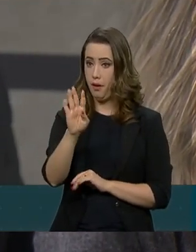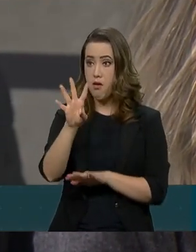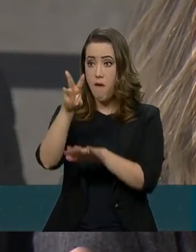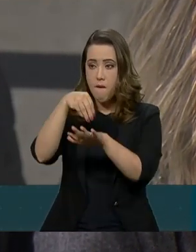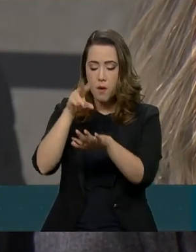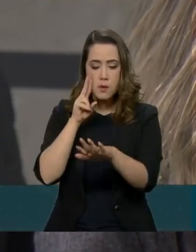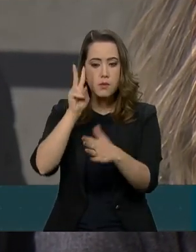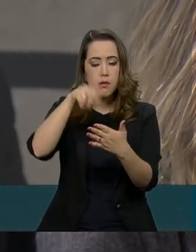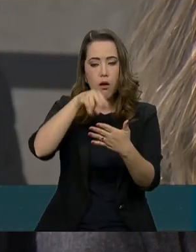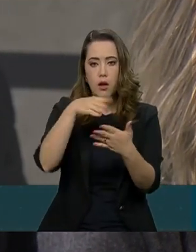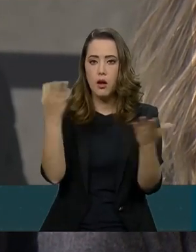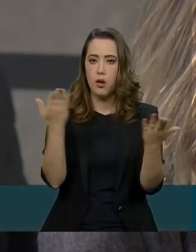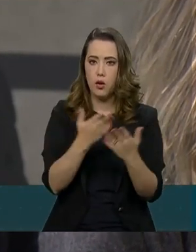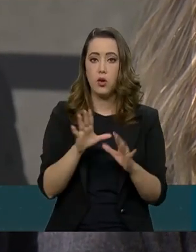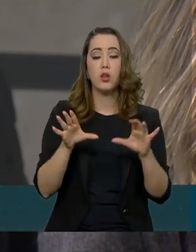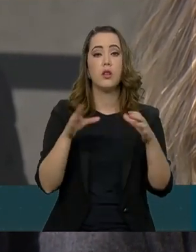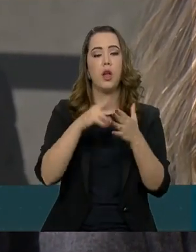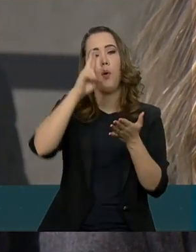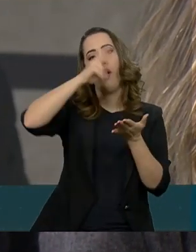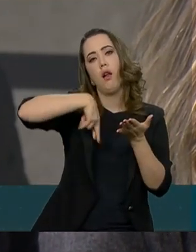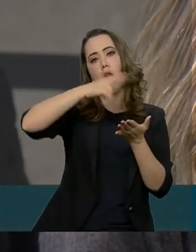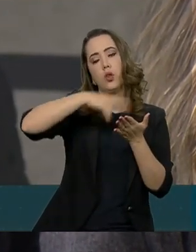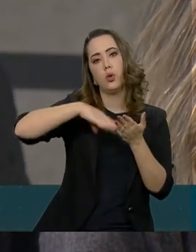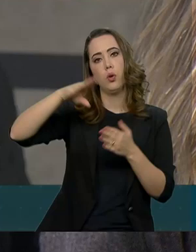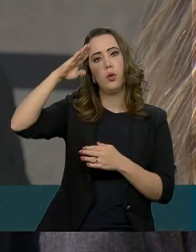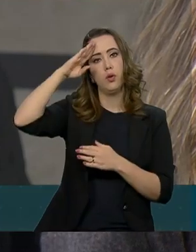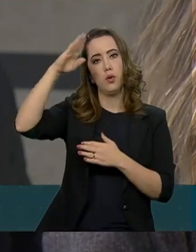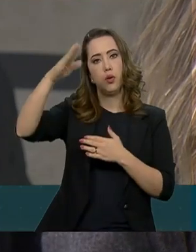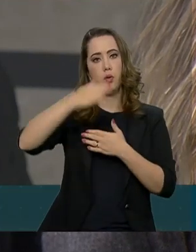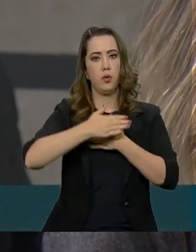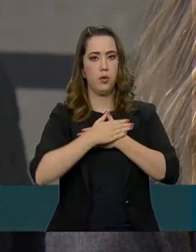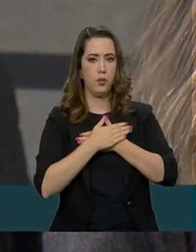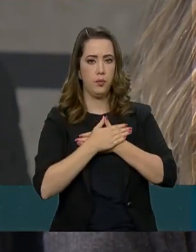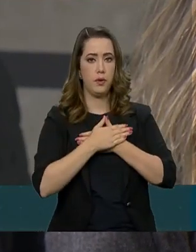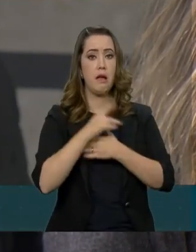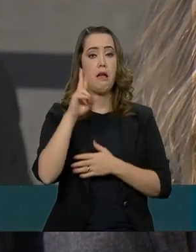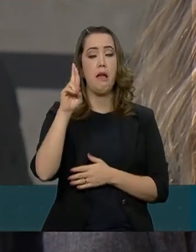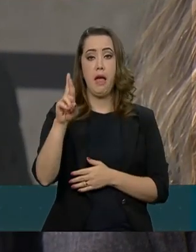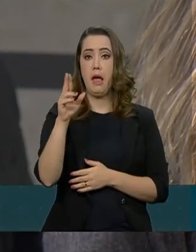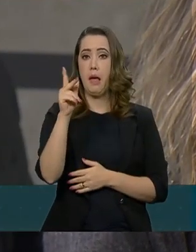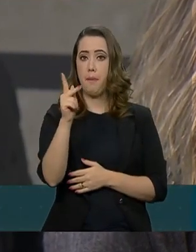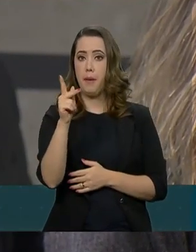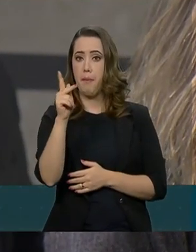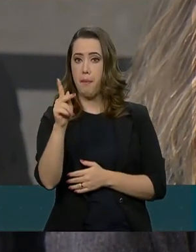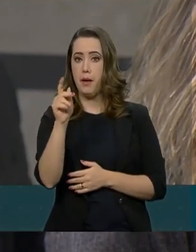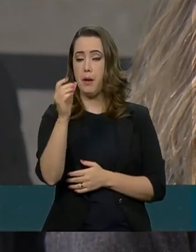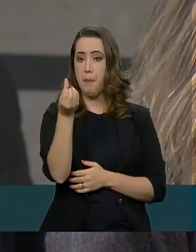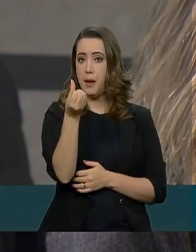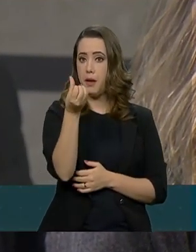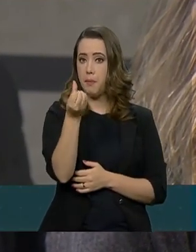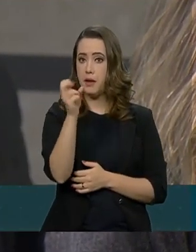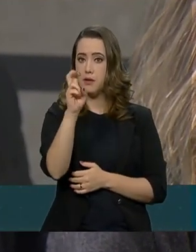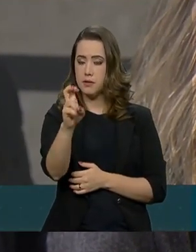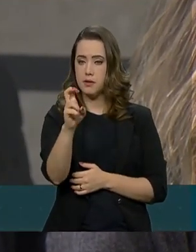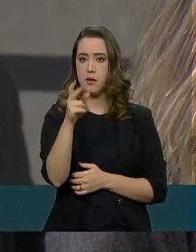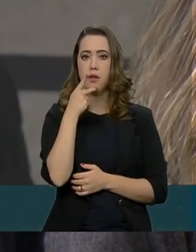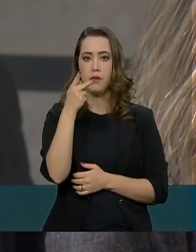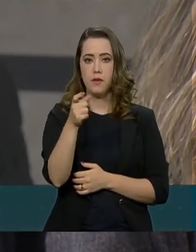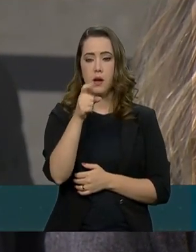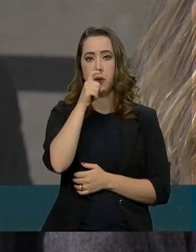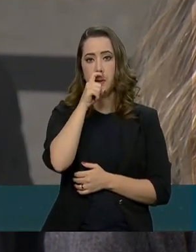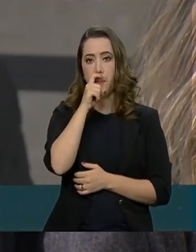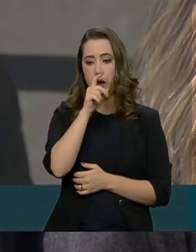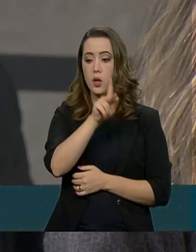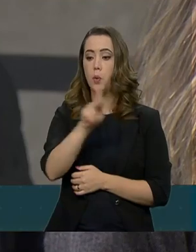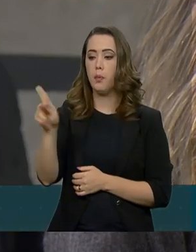que tem um relatório da aeronáutica, RPB-655, do Comando Costeiro da Aeronáutica, que diz que o pai do presidente da